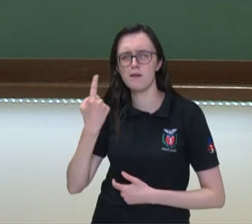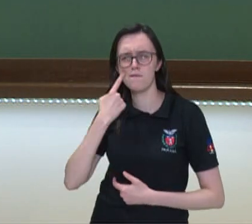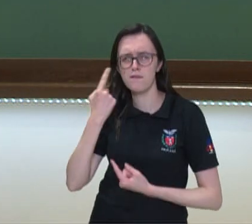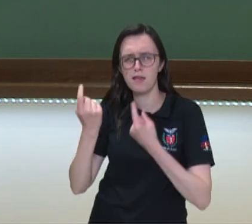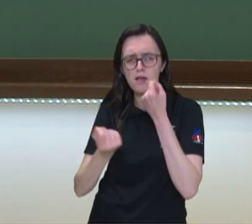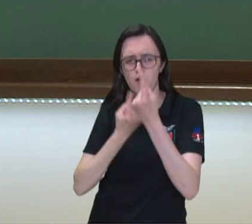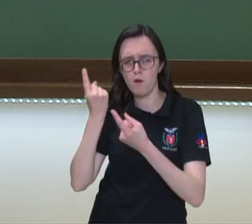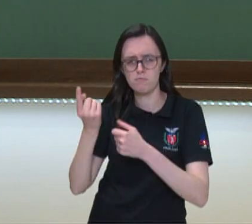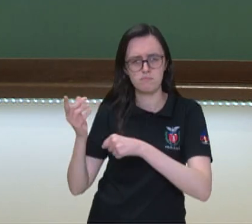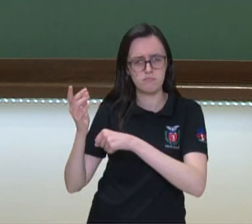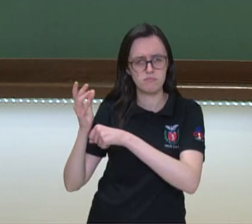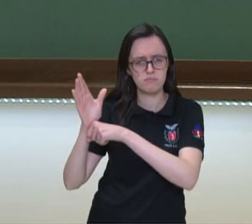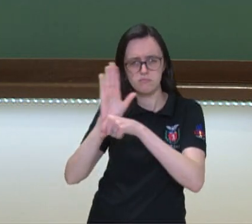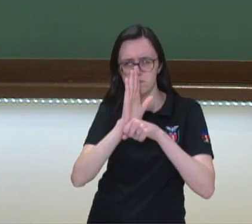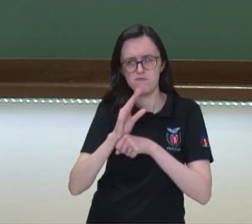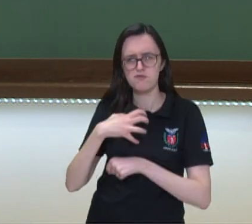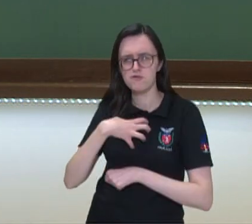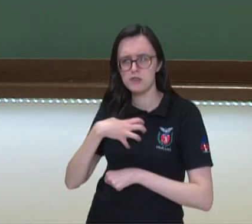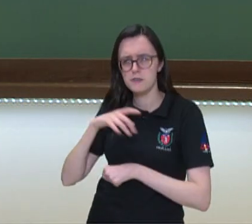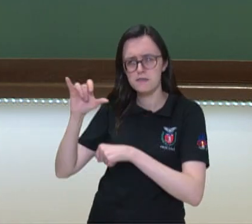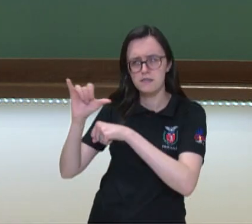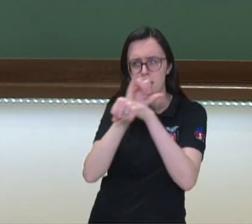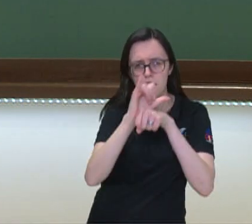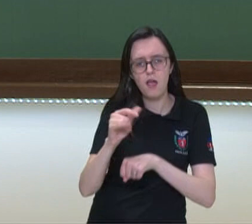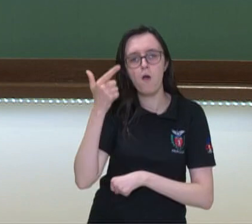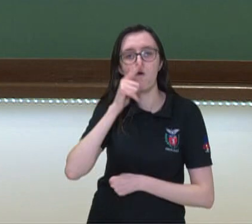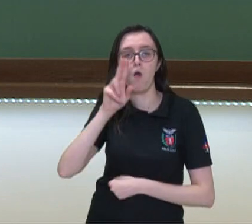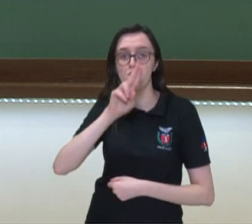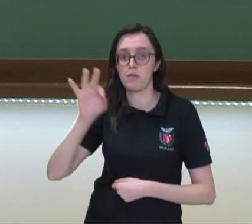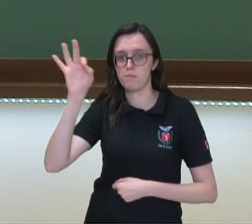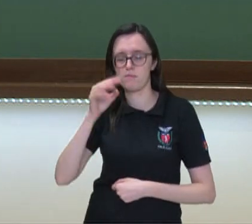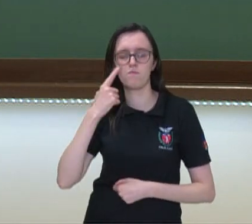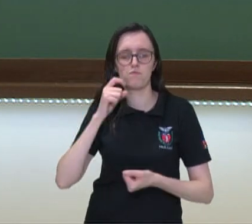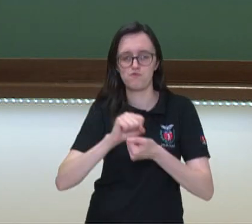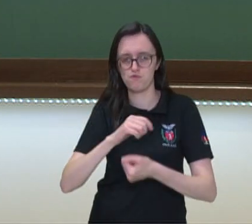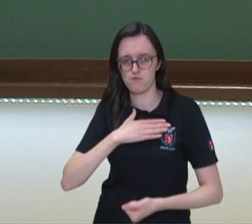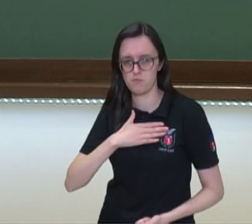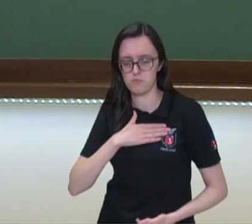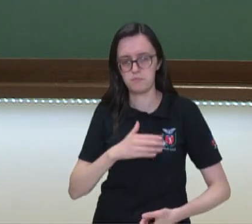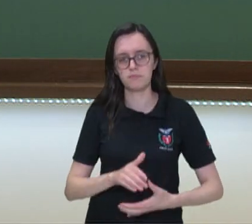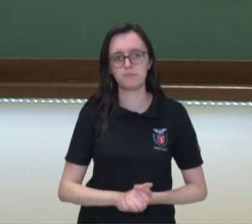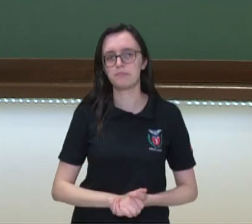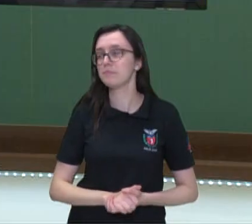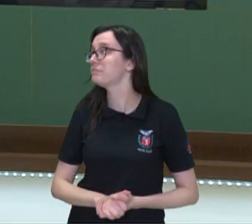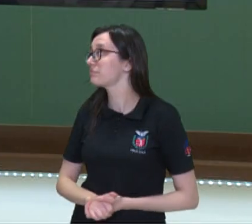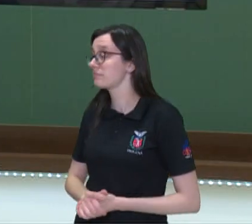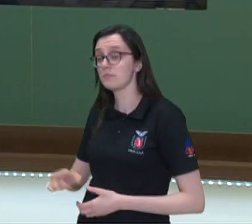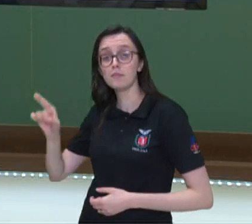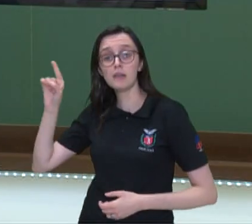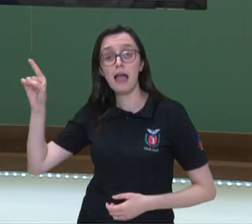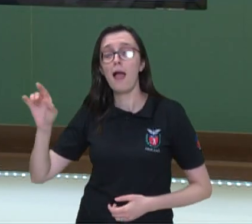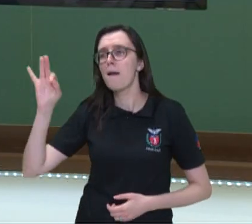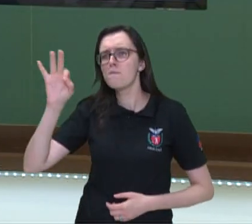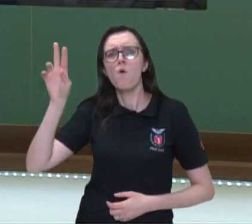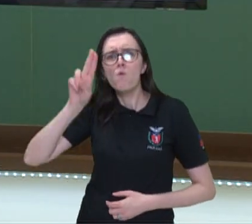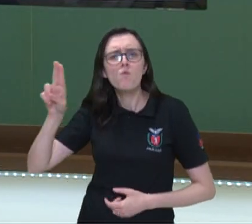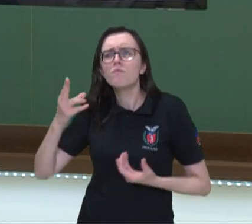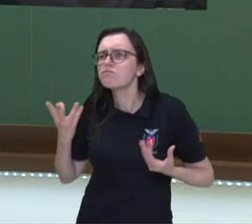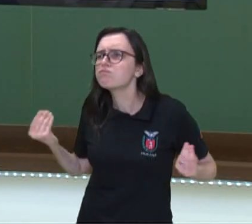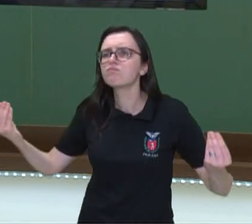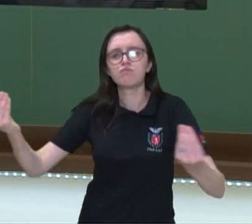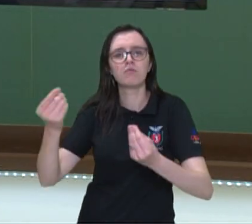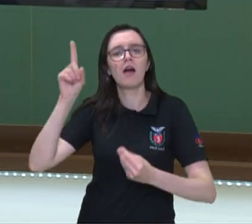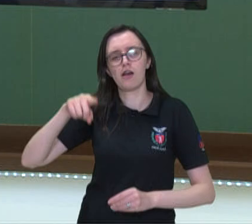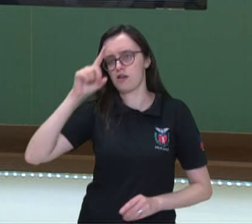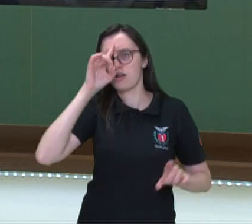estratégias para resolver problemas usando porcentagem. Dá uma olhada comigo. A porcentagem é amplamente utilizada em